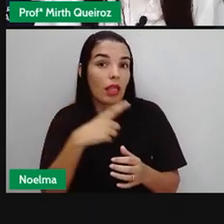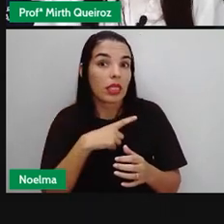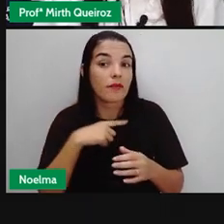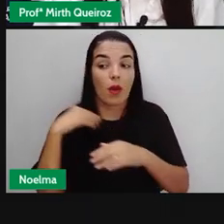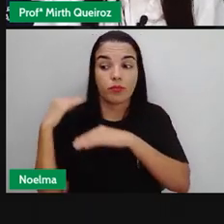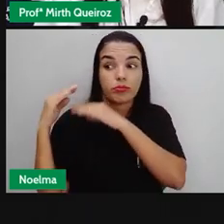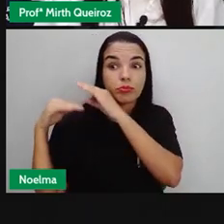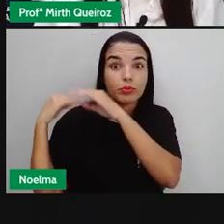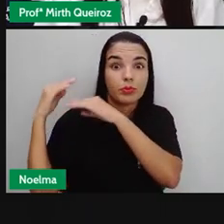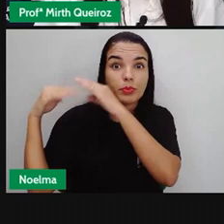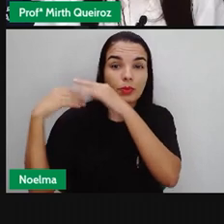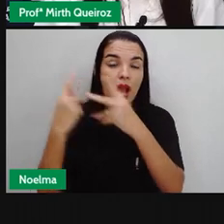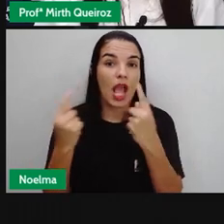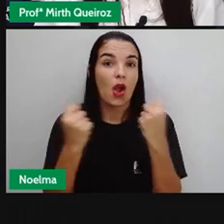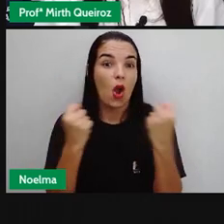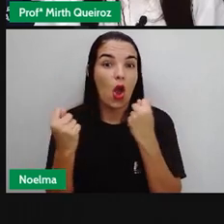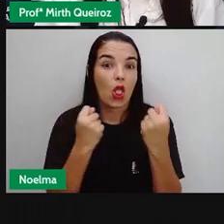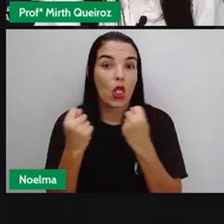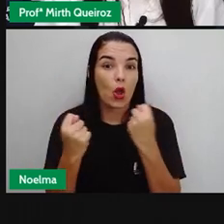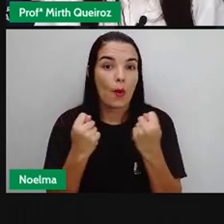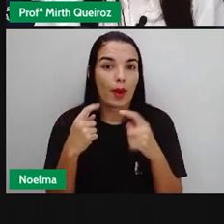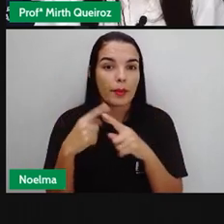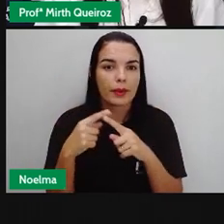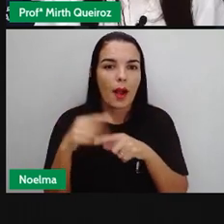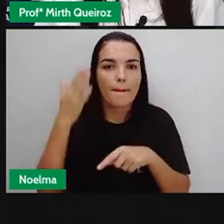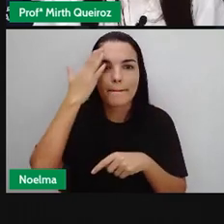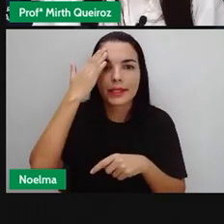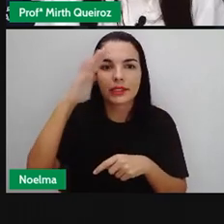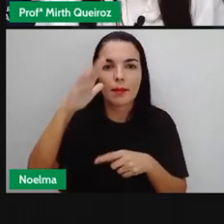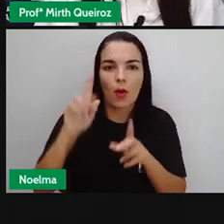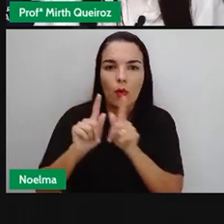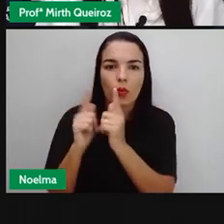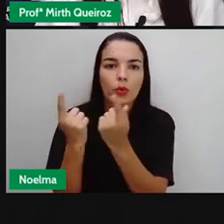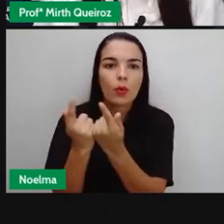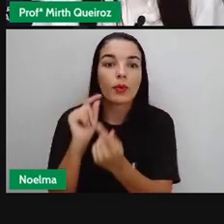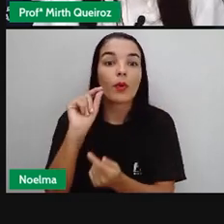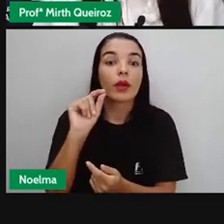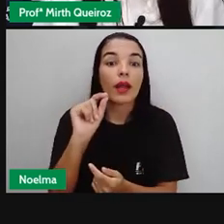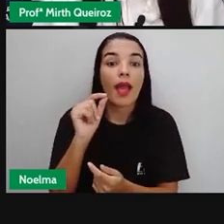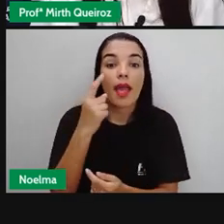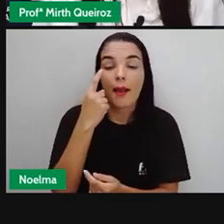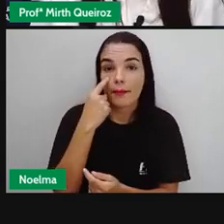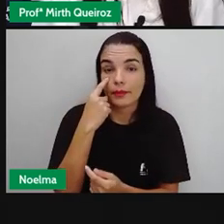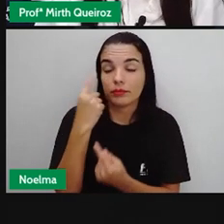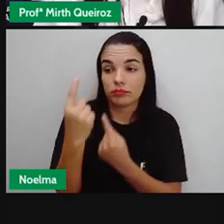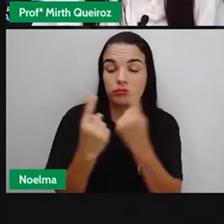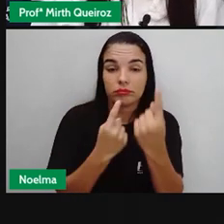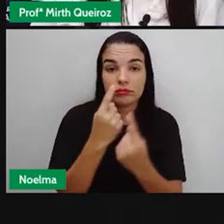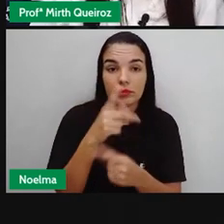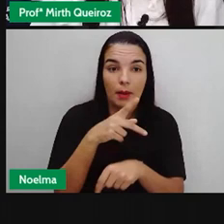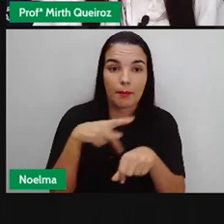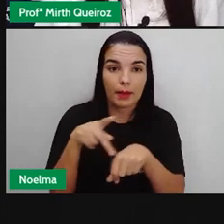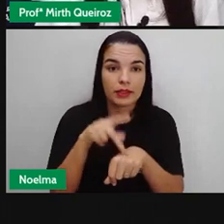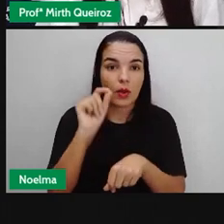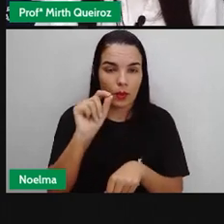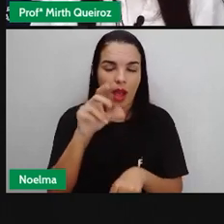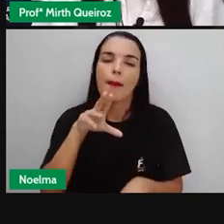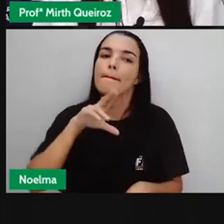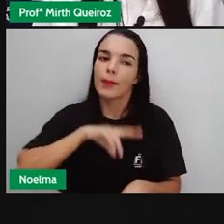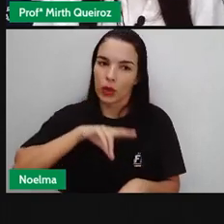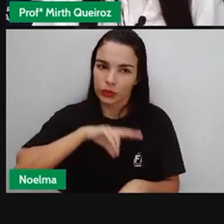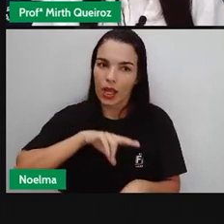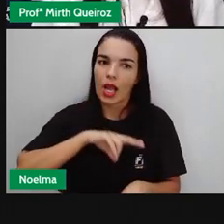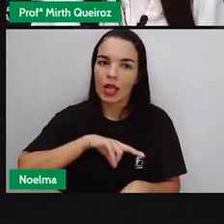nesse período. Os principais grupos de imigrantes que vieram para o Brasil neste período foram, a gente vai estudar cada um deles. Os portugueses,